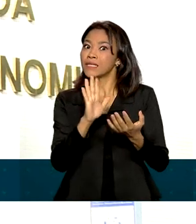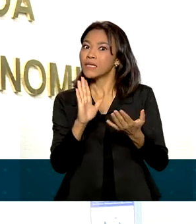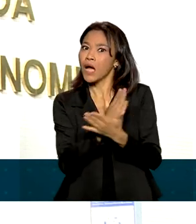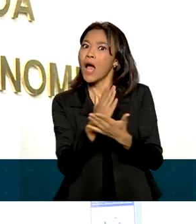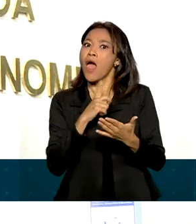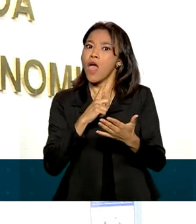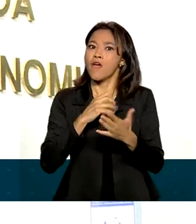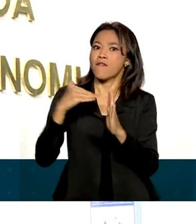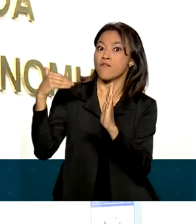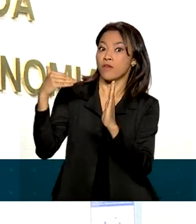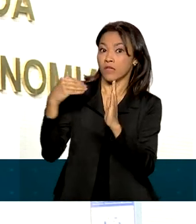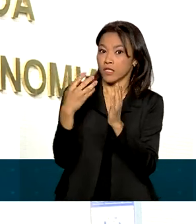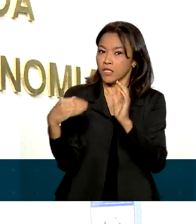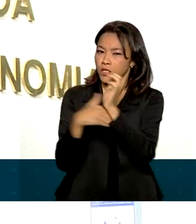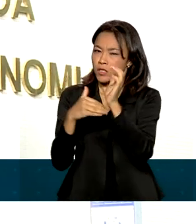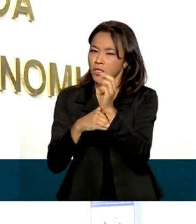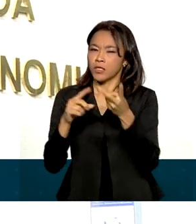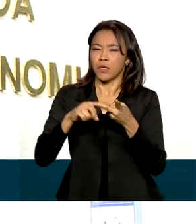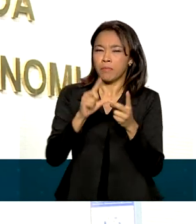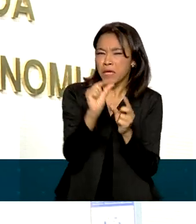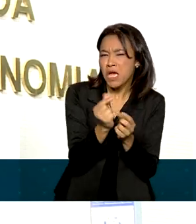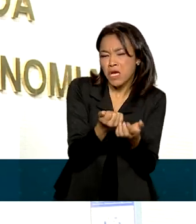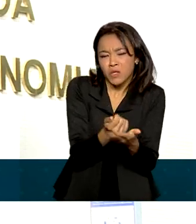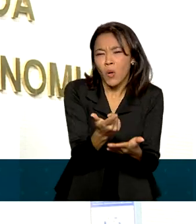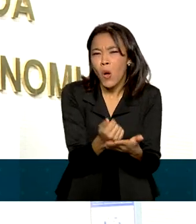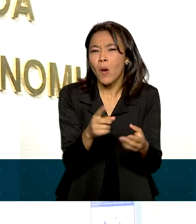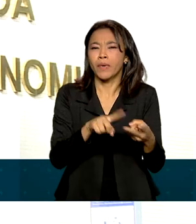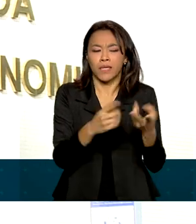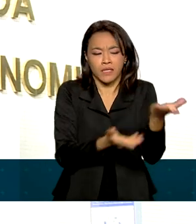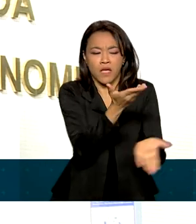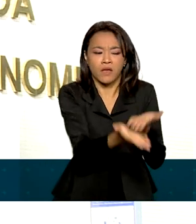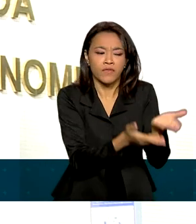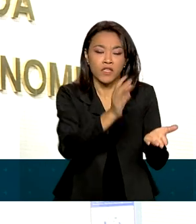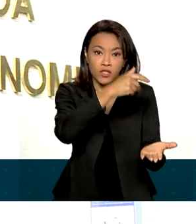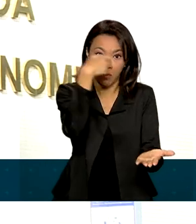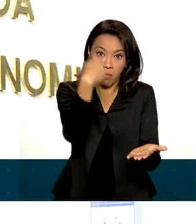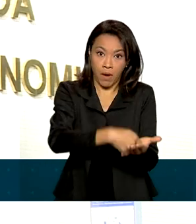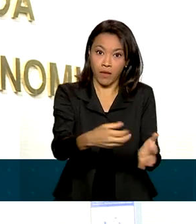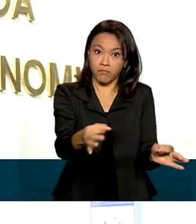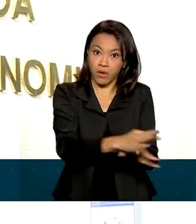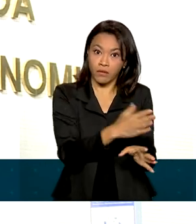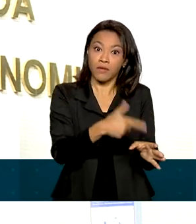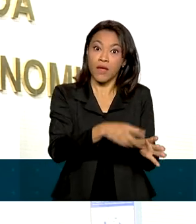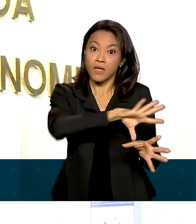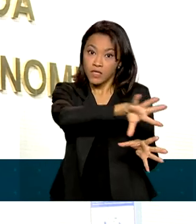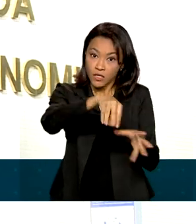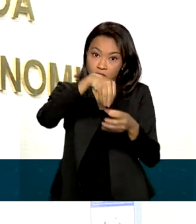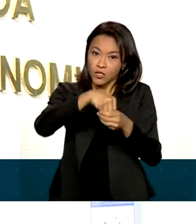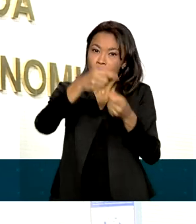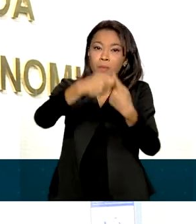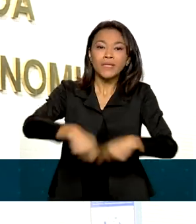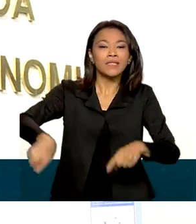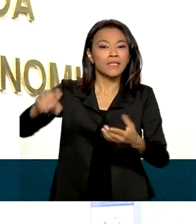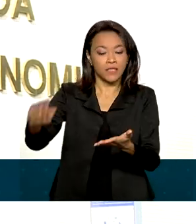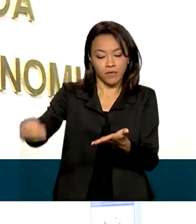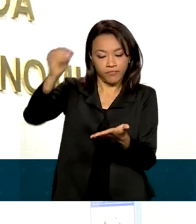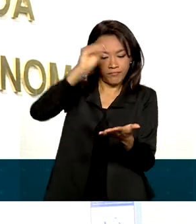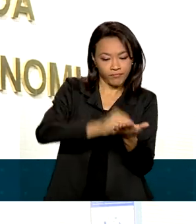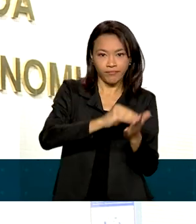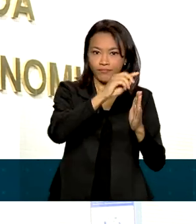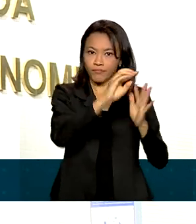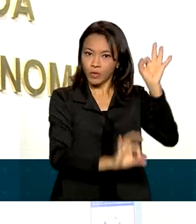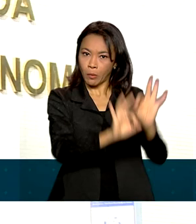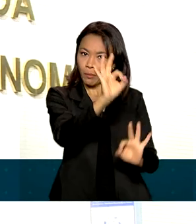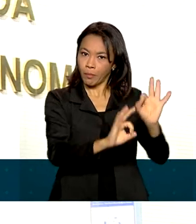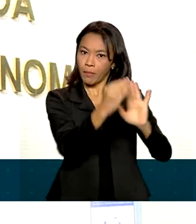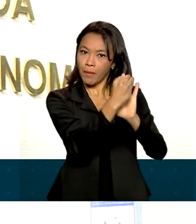sigilosas, pequenas compras e a prestação de serviços de pronto pagamento, por exemplo, ficam dispensadas de registro no plano, que